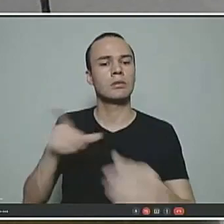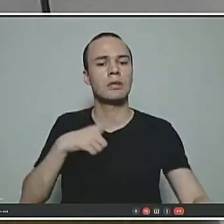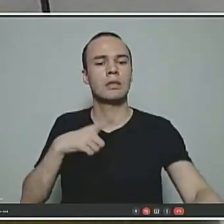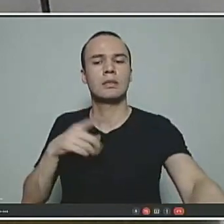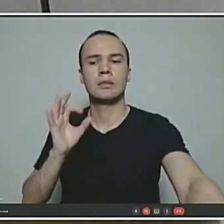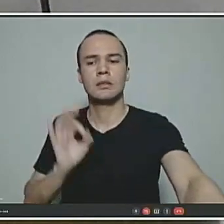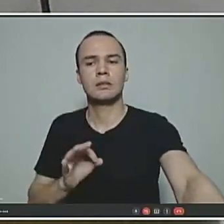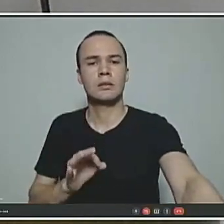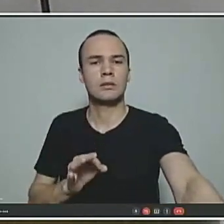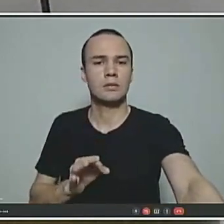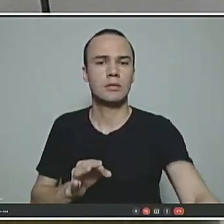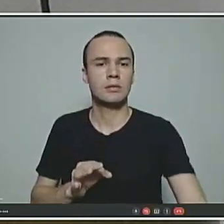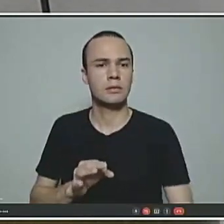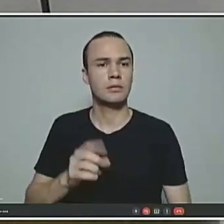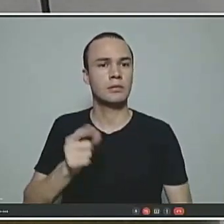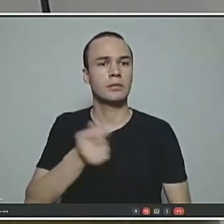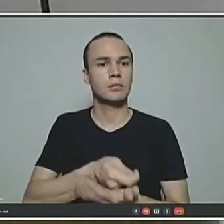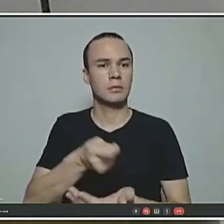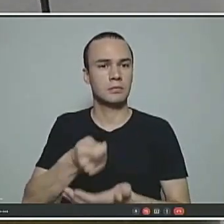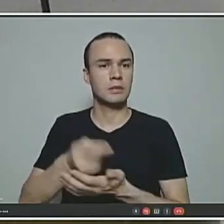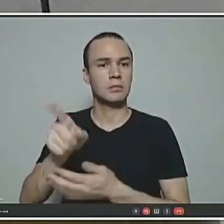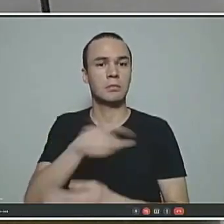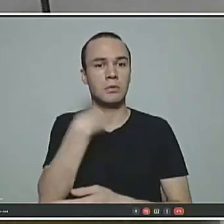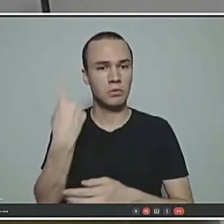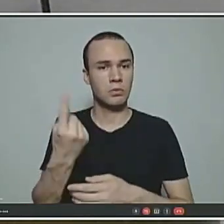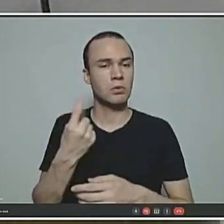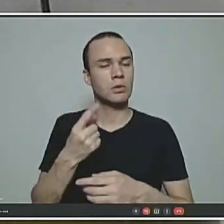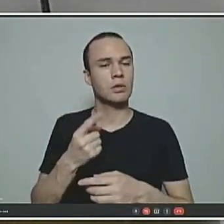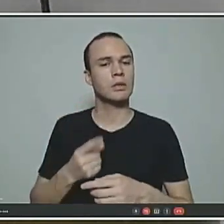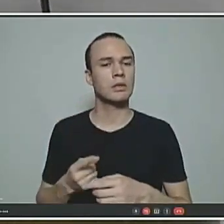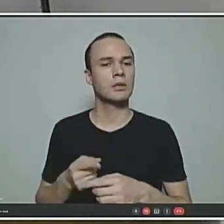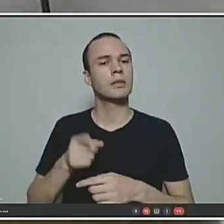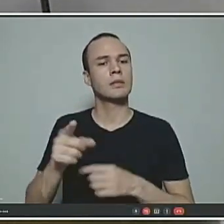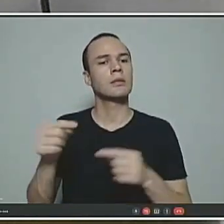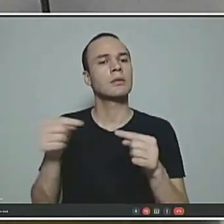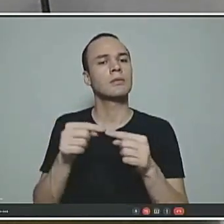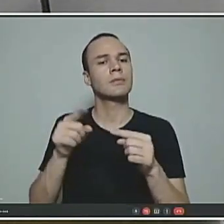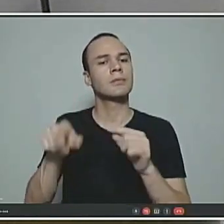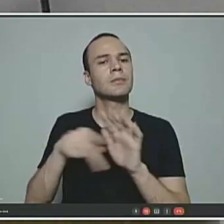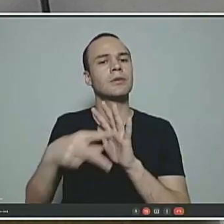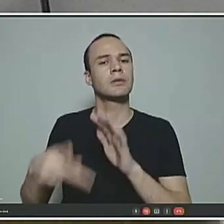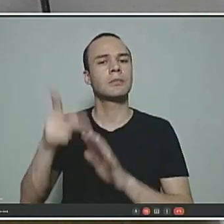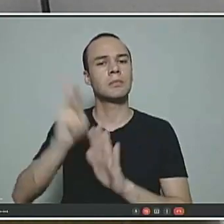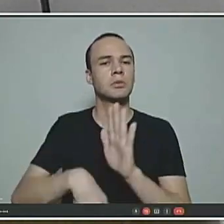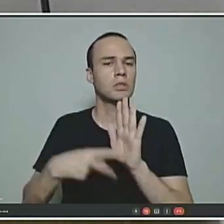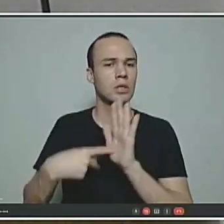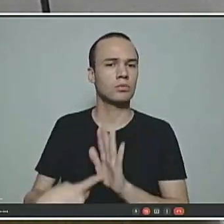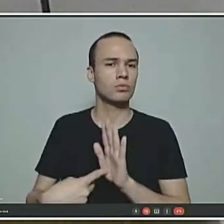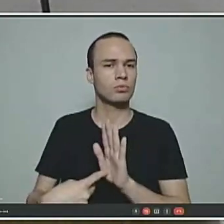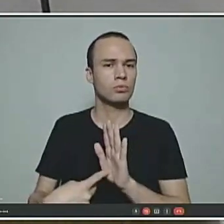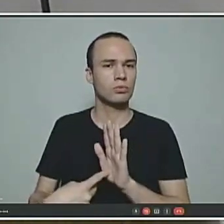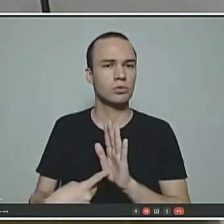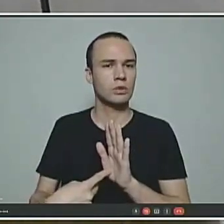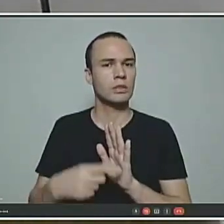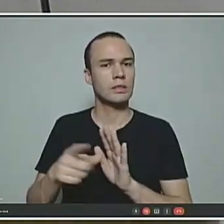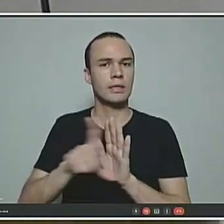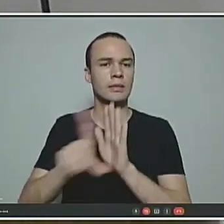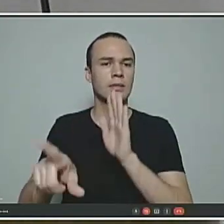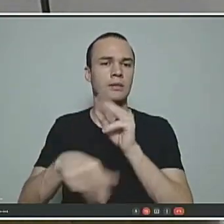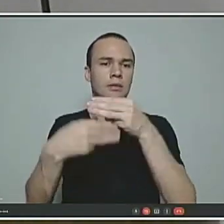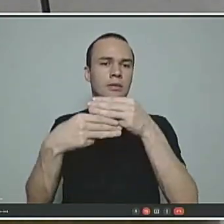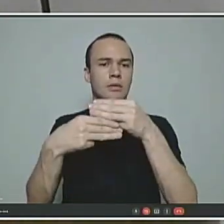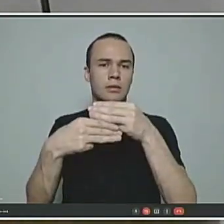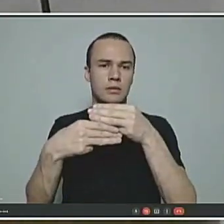aposentadoria, pensão por morte, tudo vai ser alvo deste projeto de lei complementar